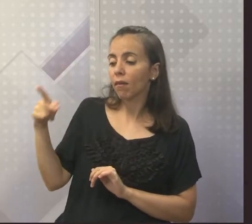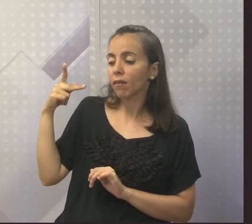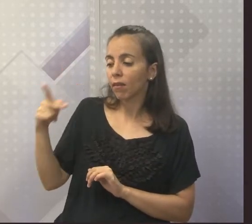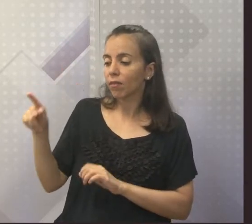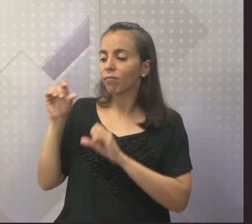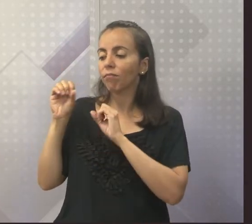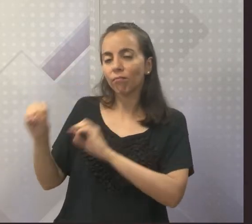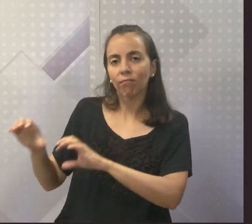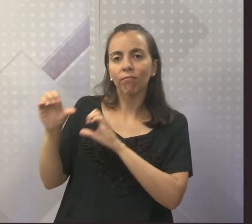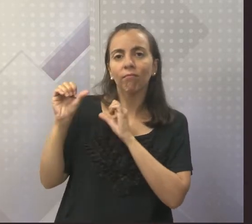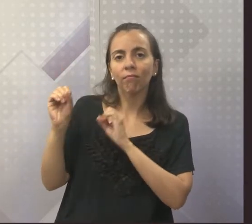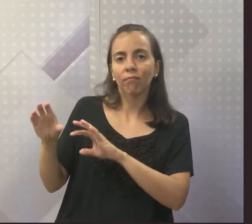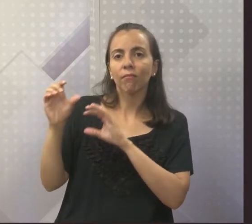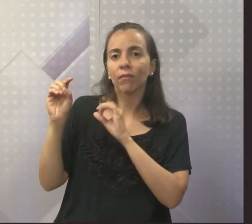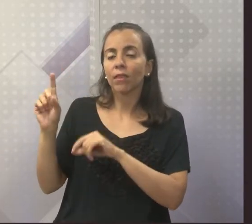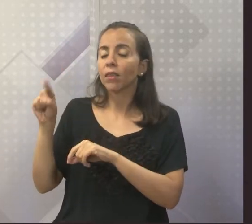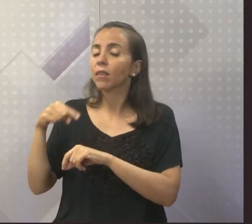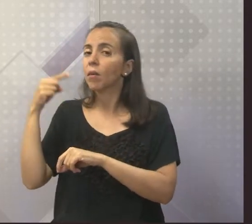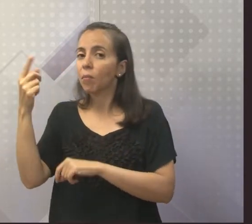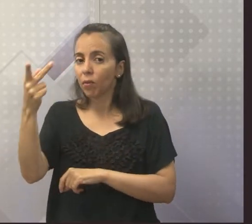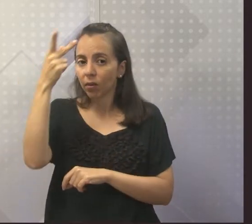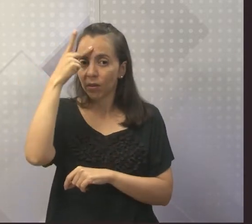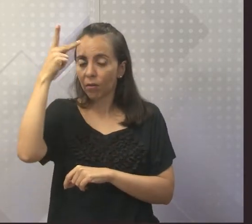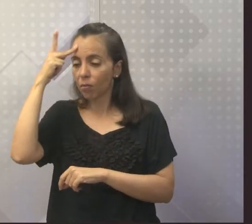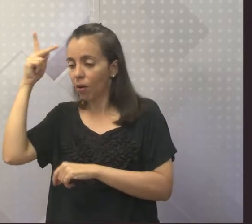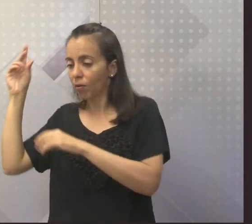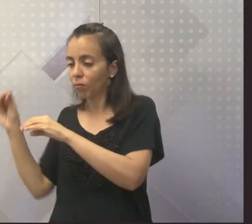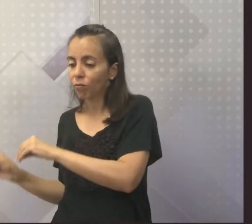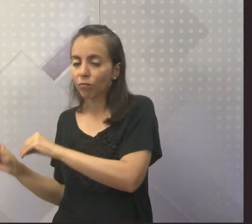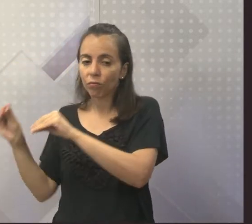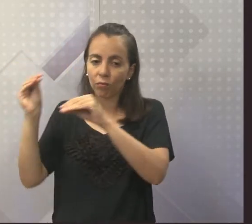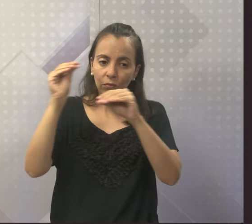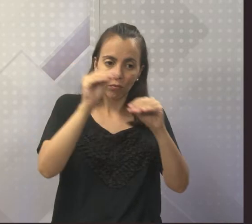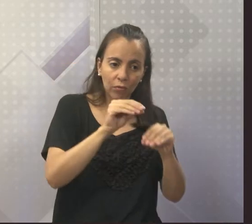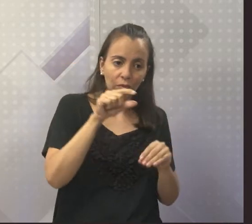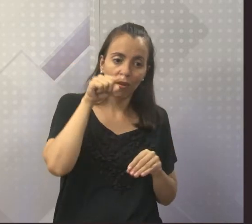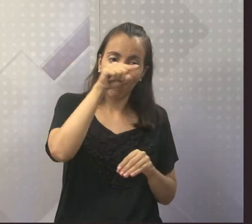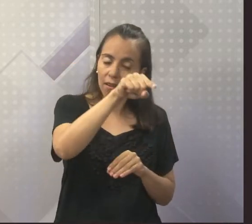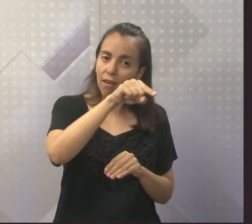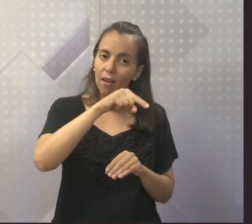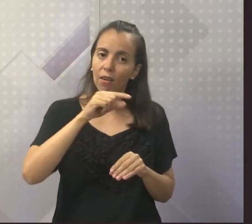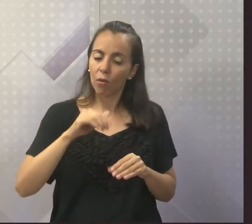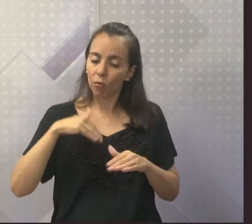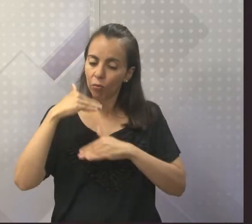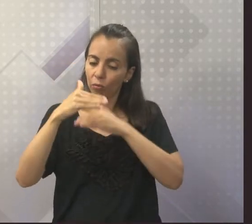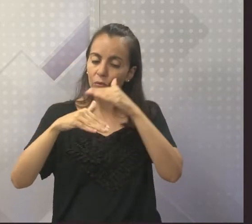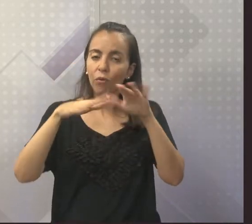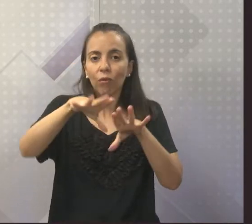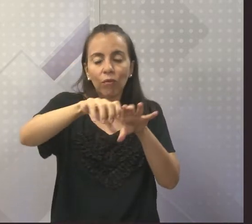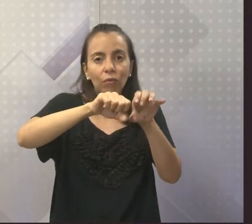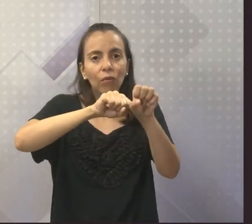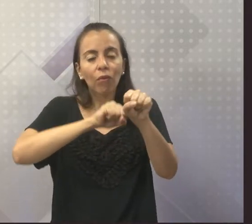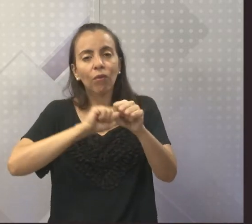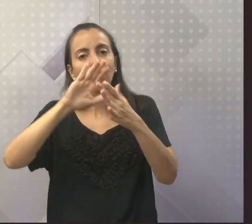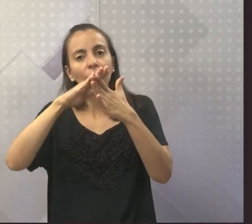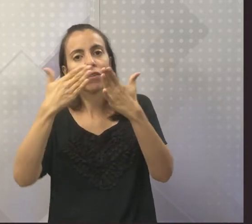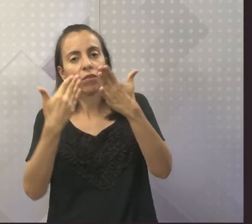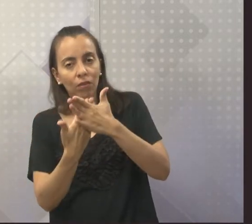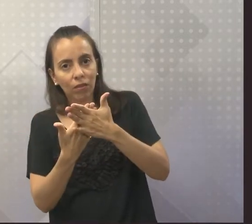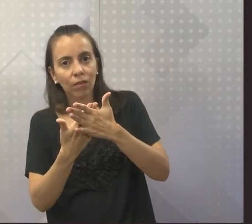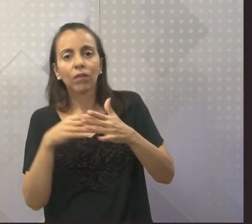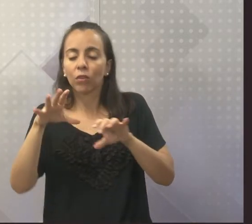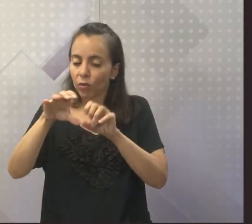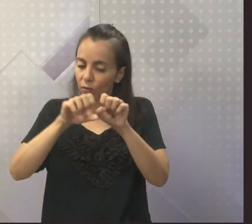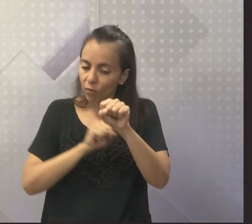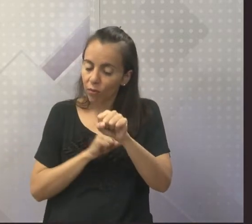levado a São Paulo e Rio de Janeiro, onde ele se torna, se formou, desculpa, no colégio central. E, posteriormente, se